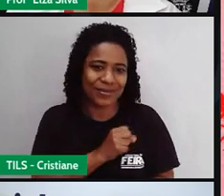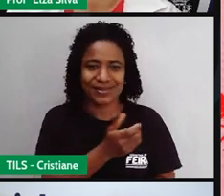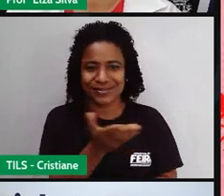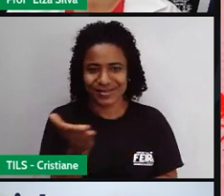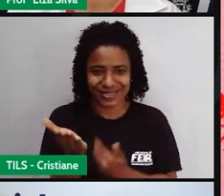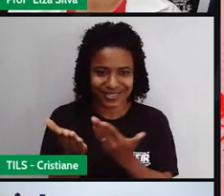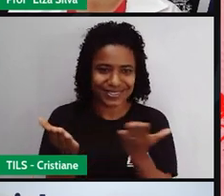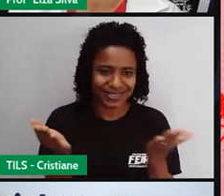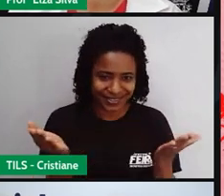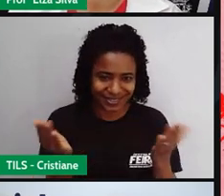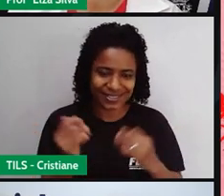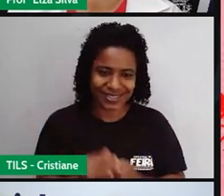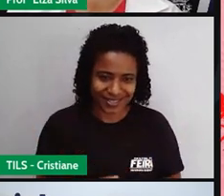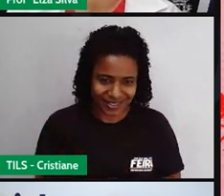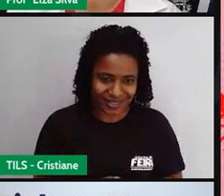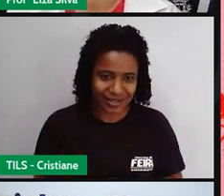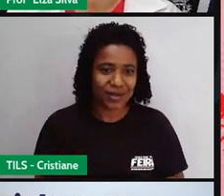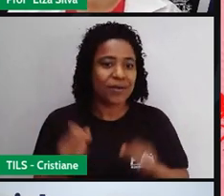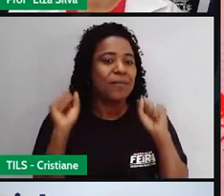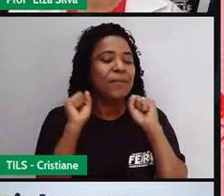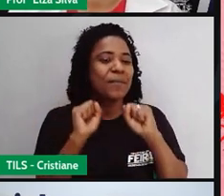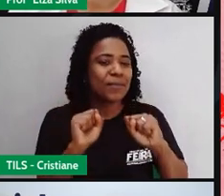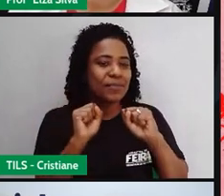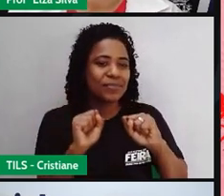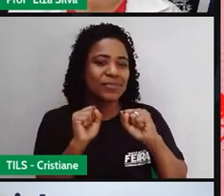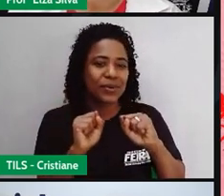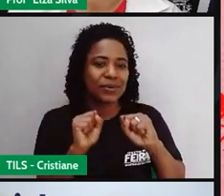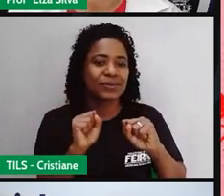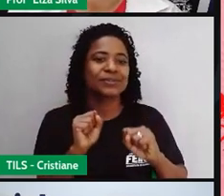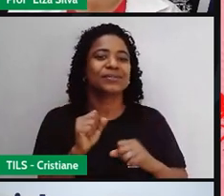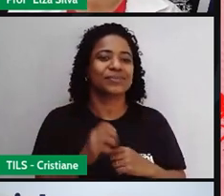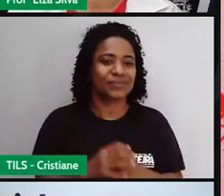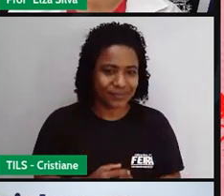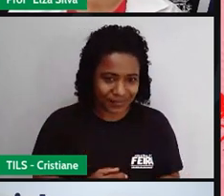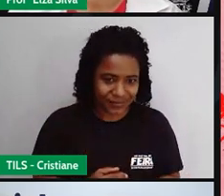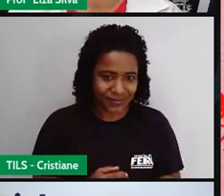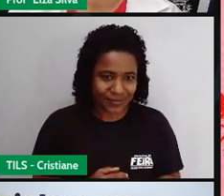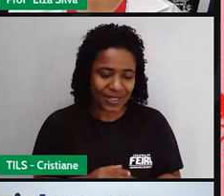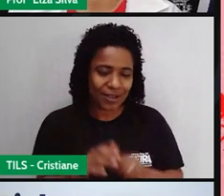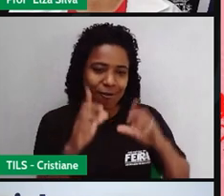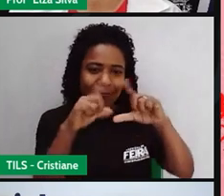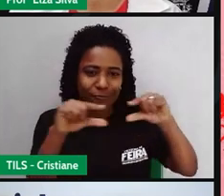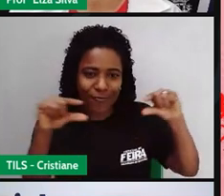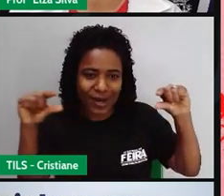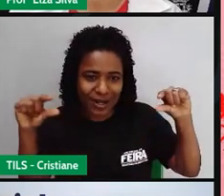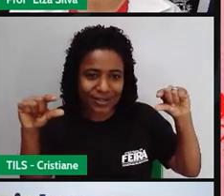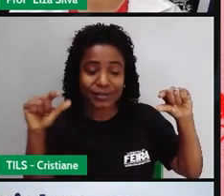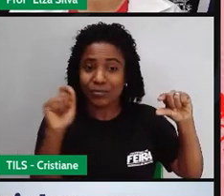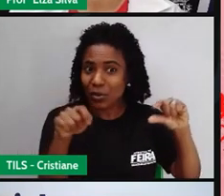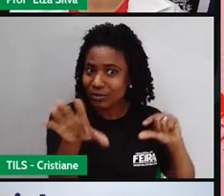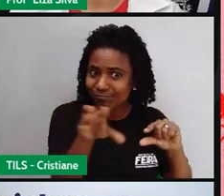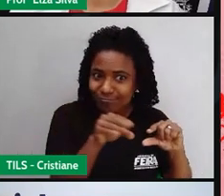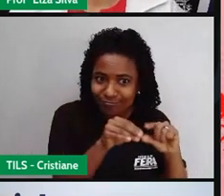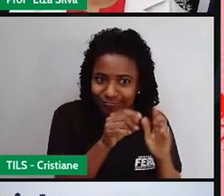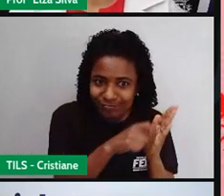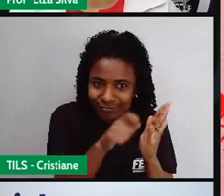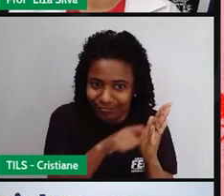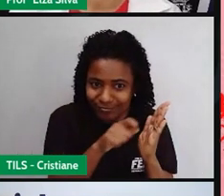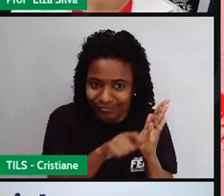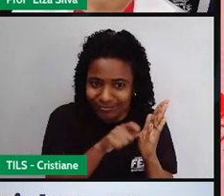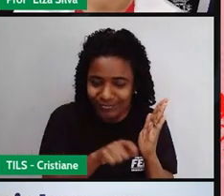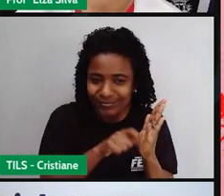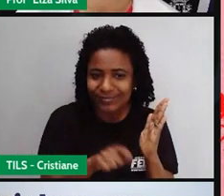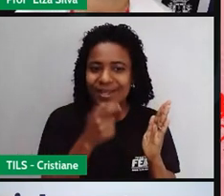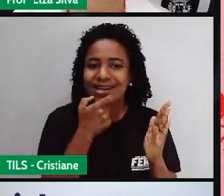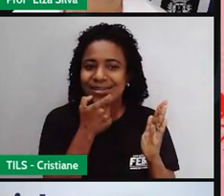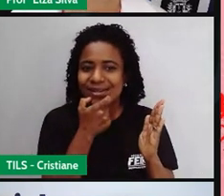Então, a gente vai estar compartilhando aqui algumas dessas possibilidades de frases. Vocês podem anotar e podem criar outras também. Fiquem à